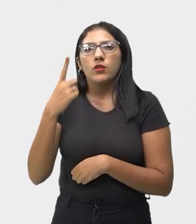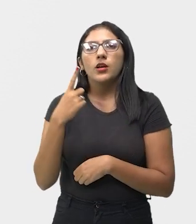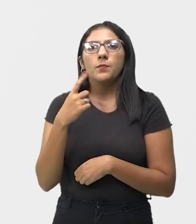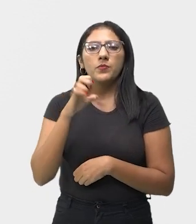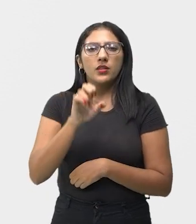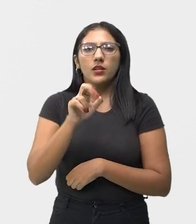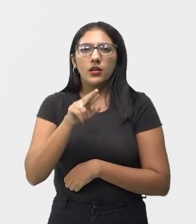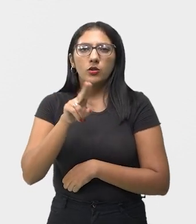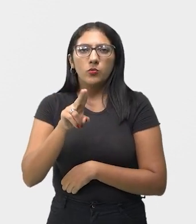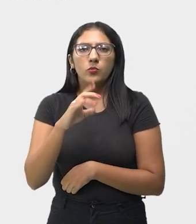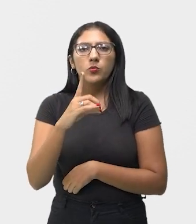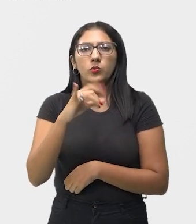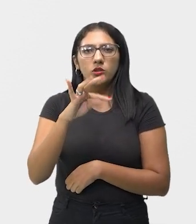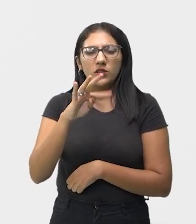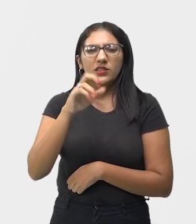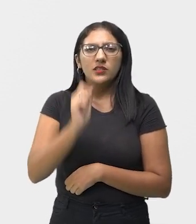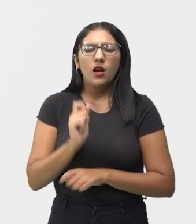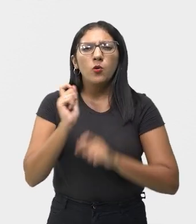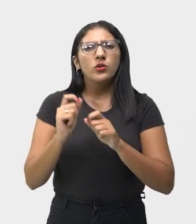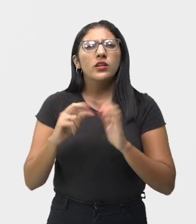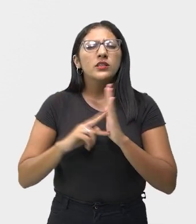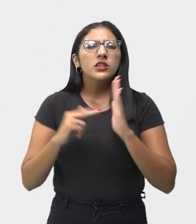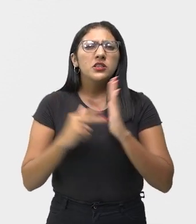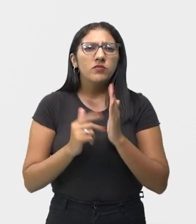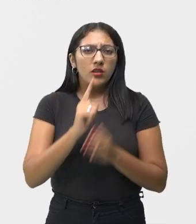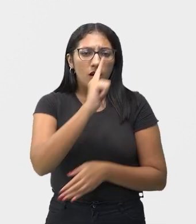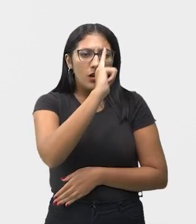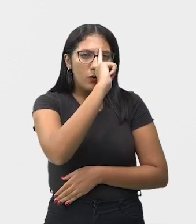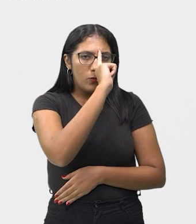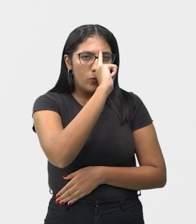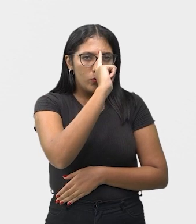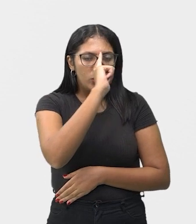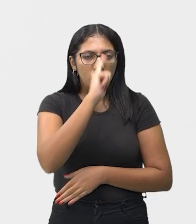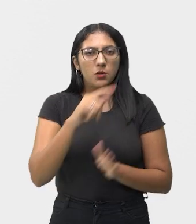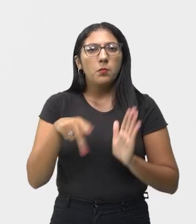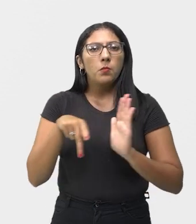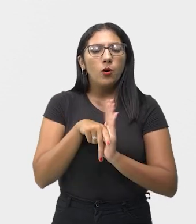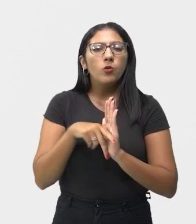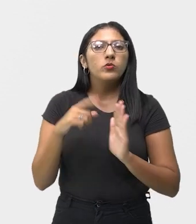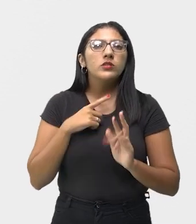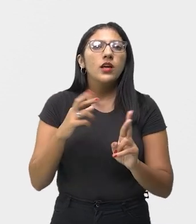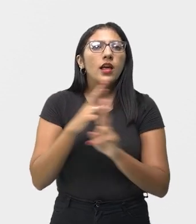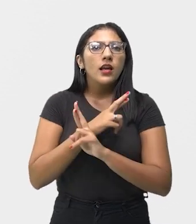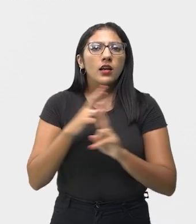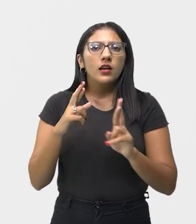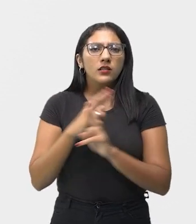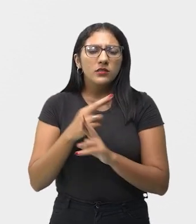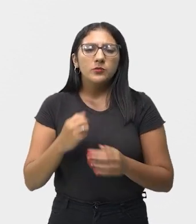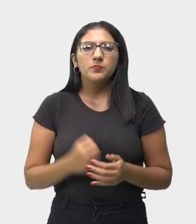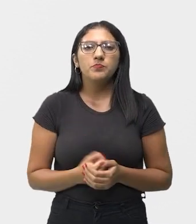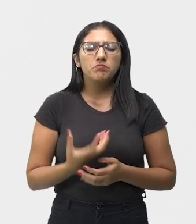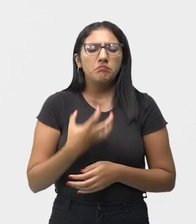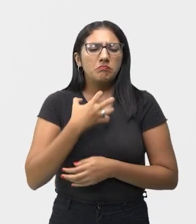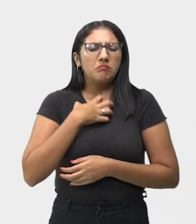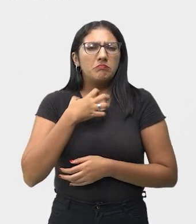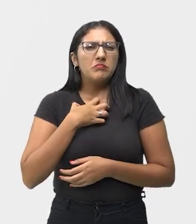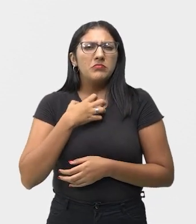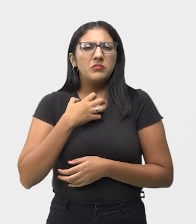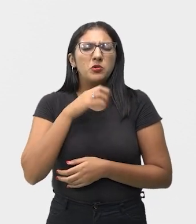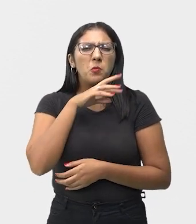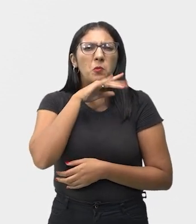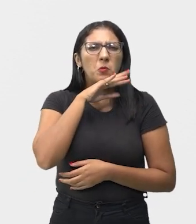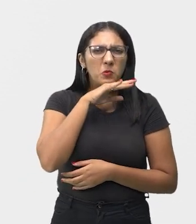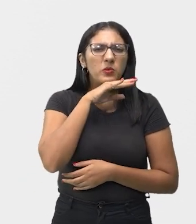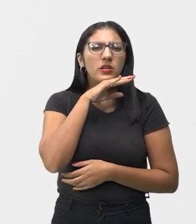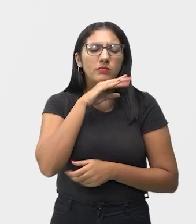música erudita, que vem do latim ex-rude. Ele tira a rudeza do homem, seu lado